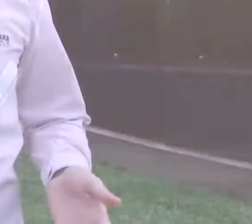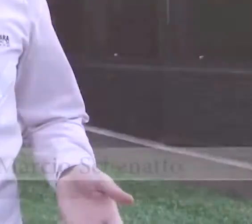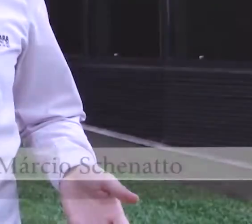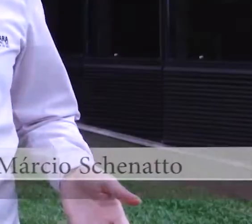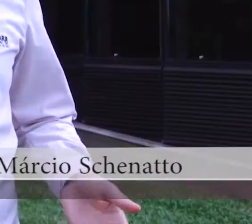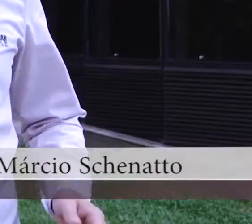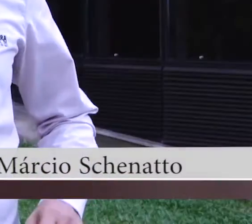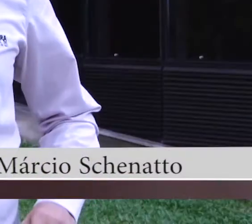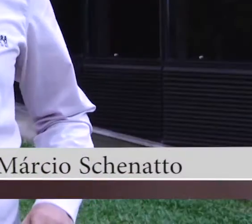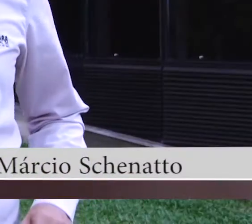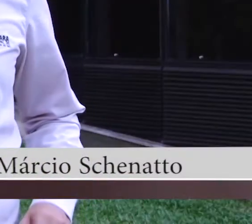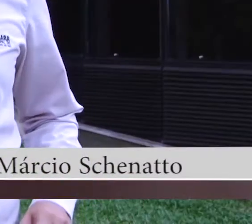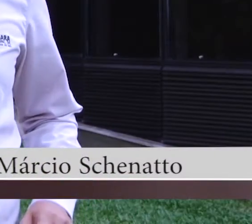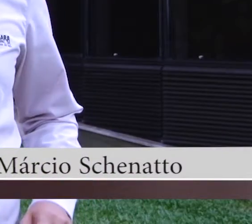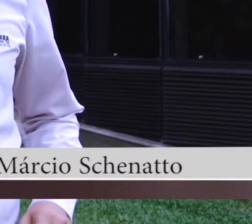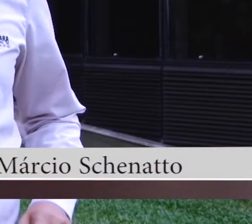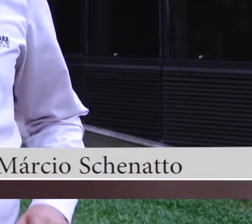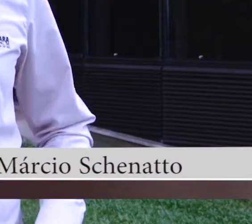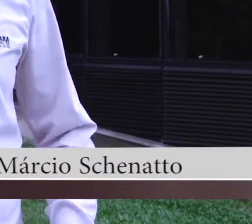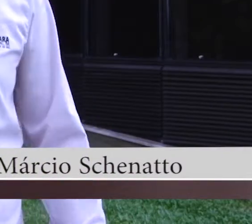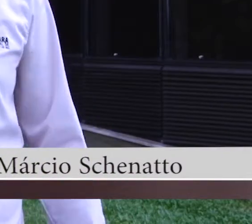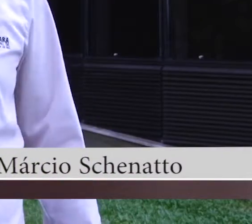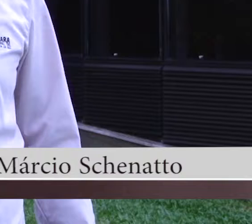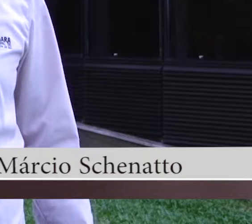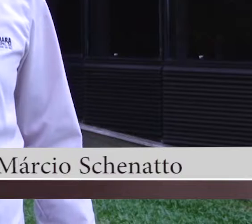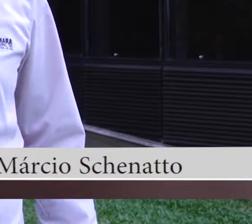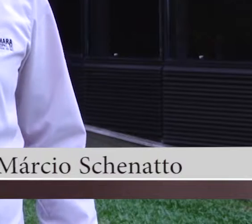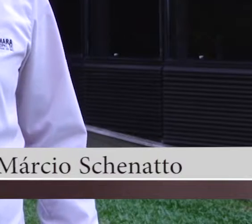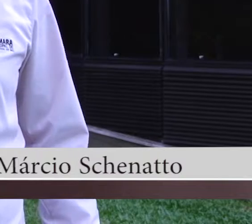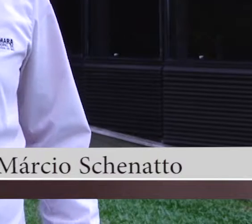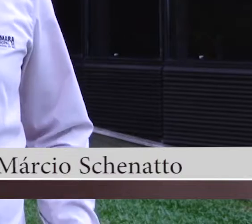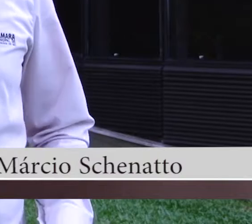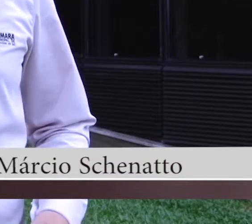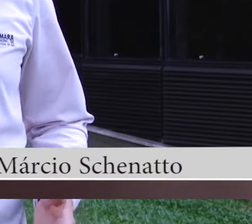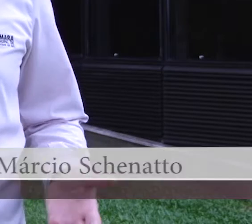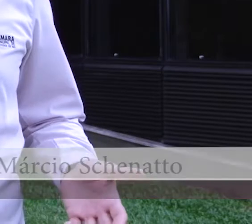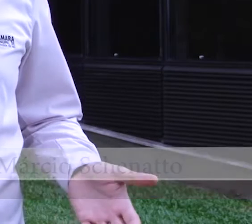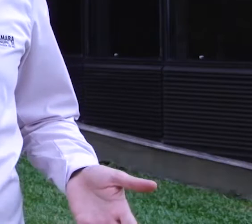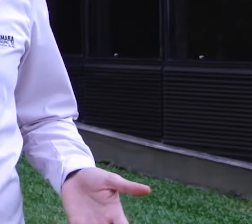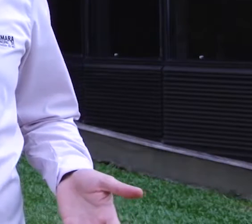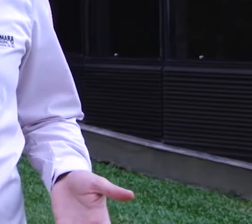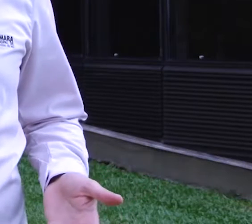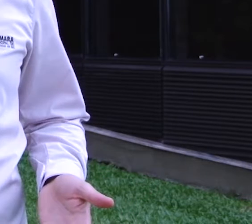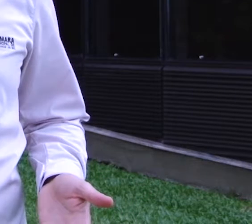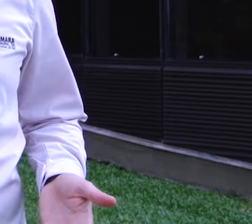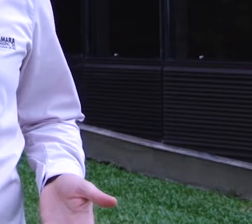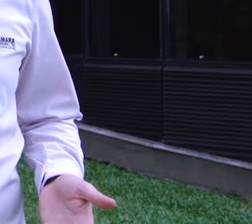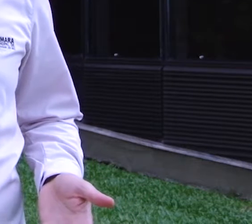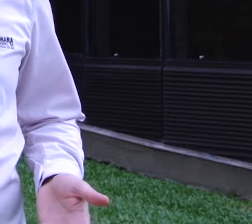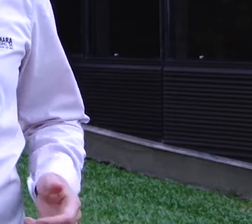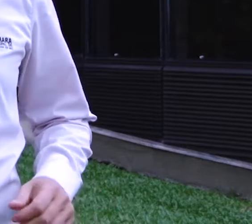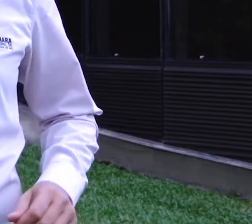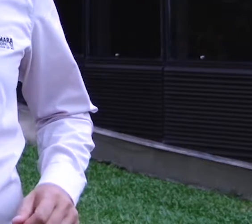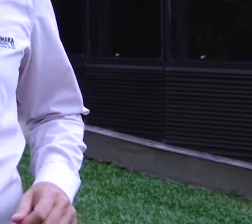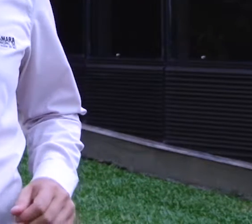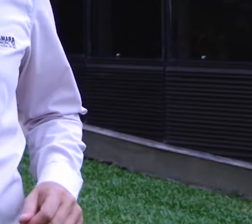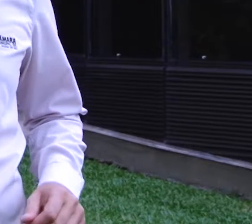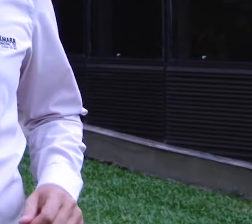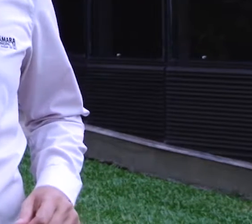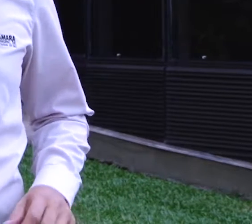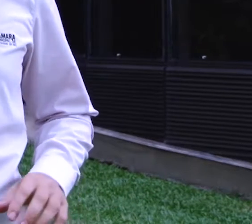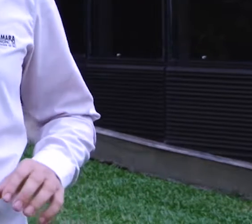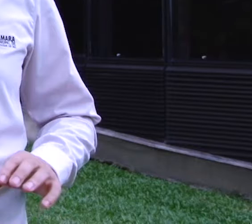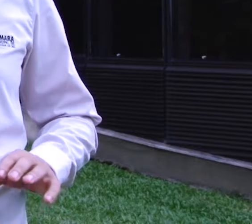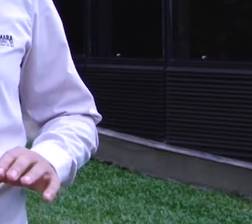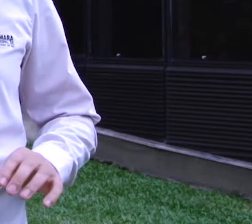Olá, está no ar aqui pela TV Câmara Caxias, notícias do dia. Na sessão ordinária dessa quarta-feira, dia 21 de